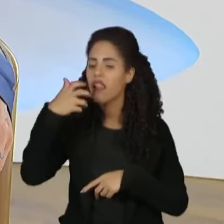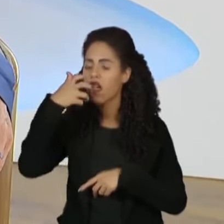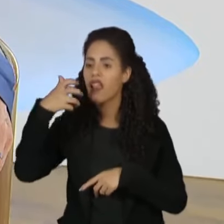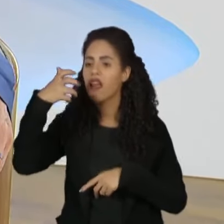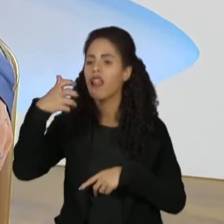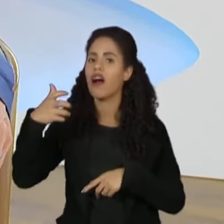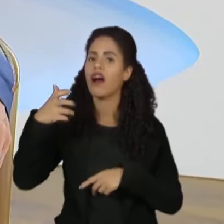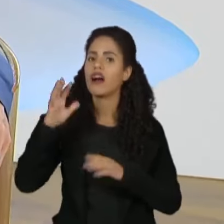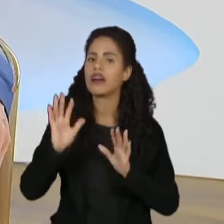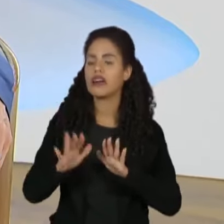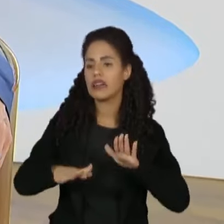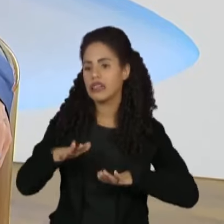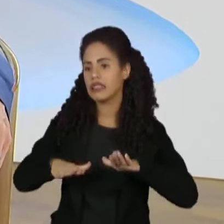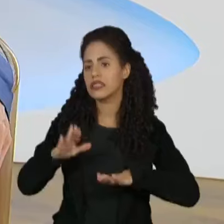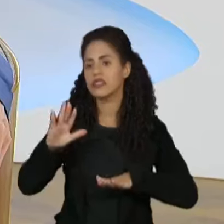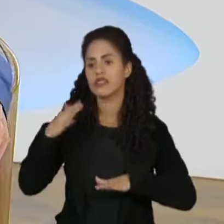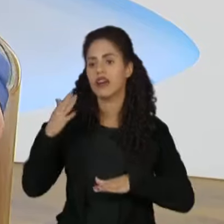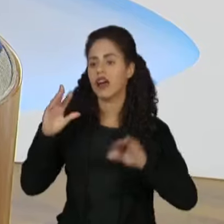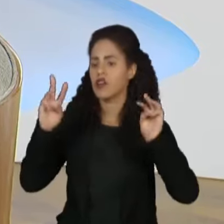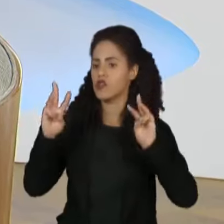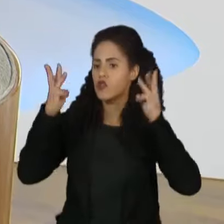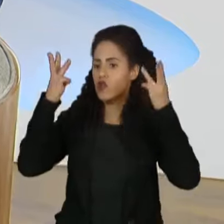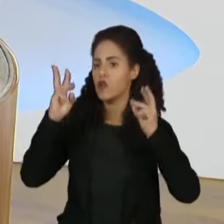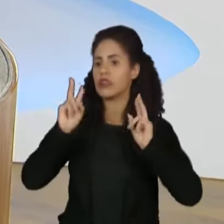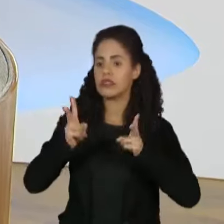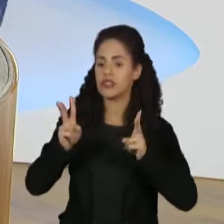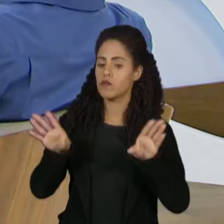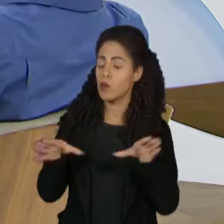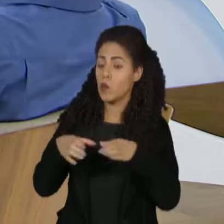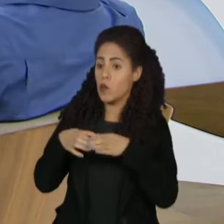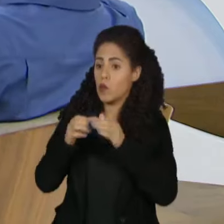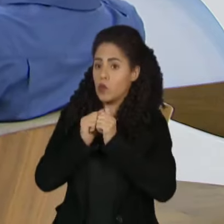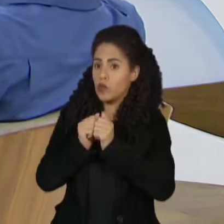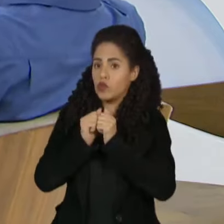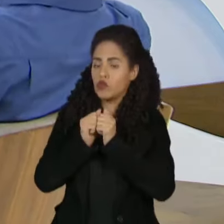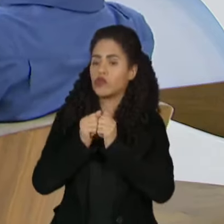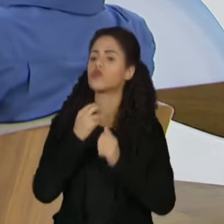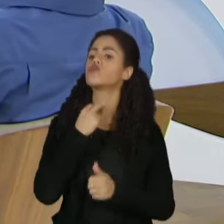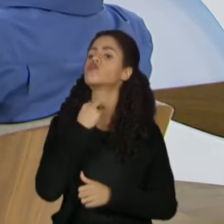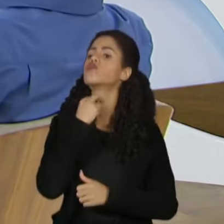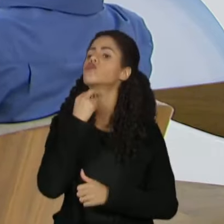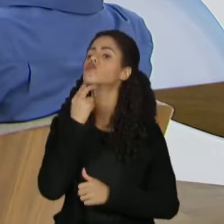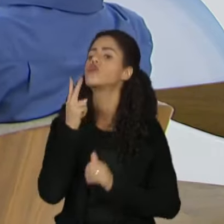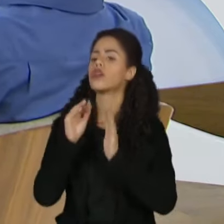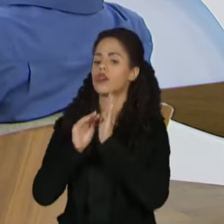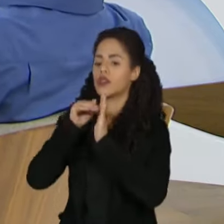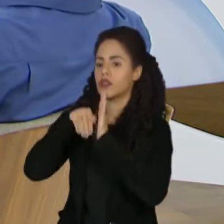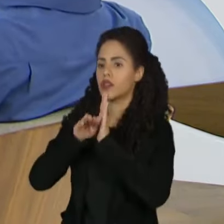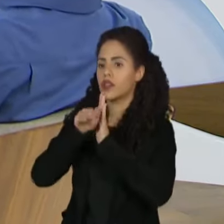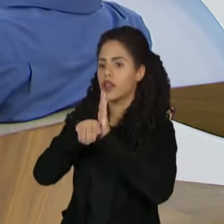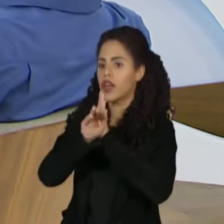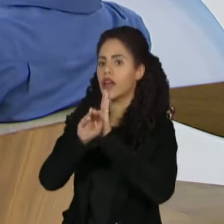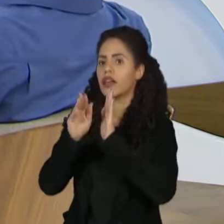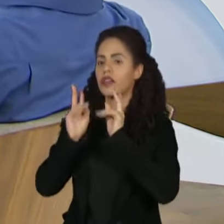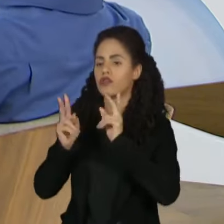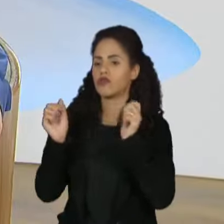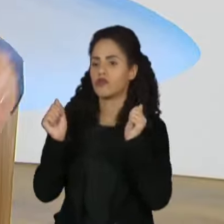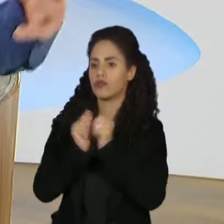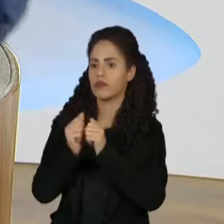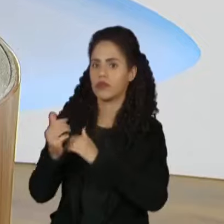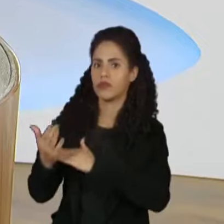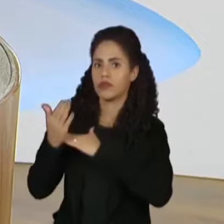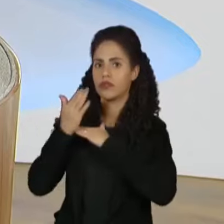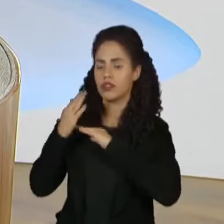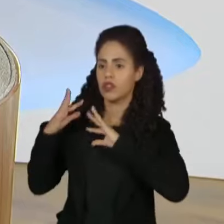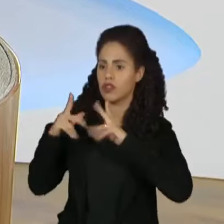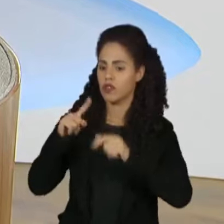negócio que eu... Até durante a tour, gente fez muito todos juntos com o fono do branco presente. E